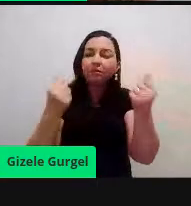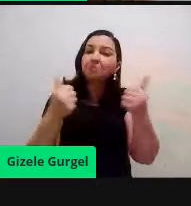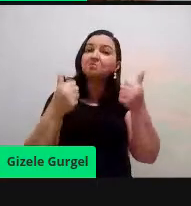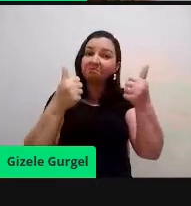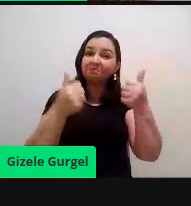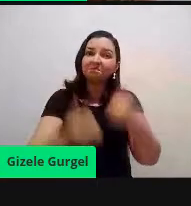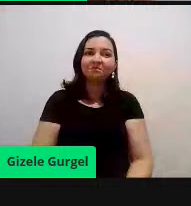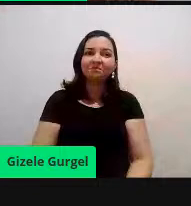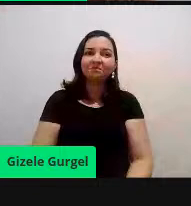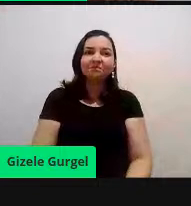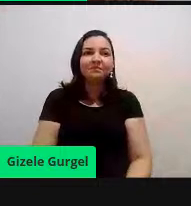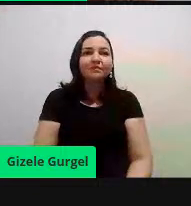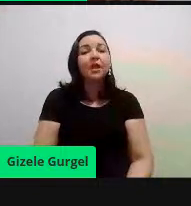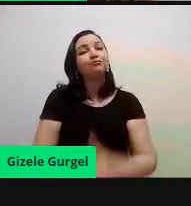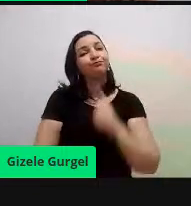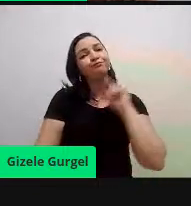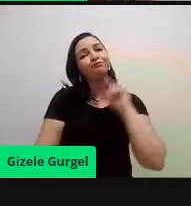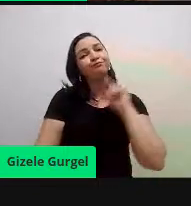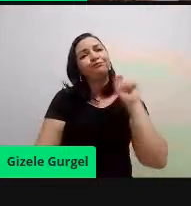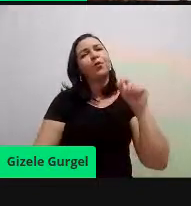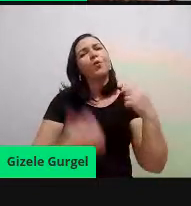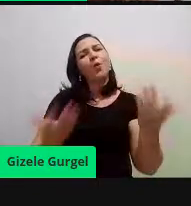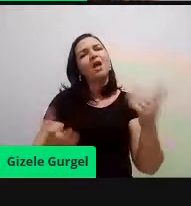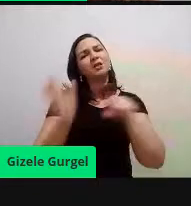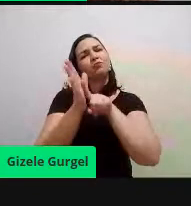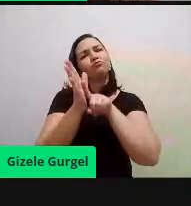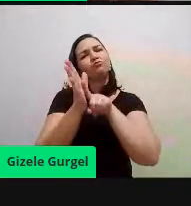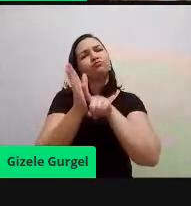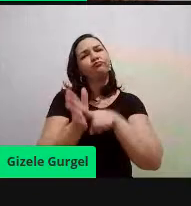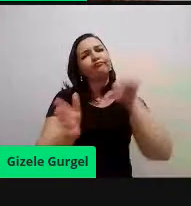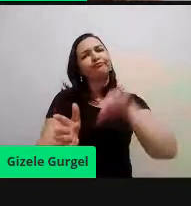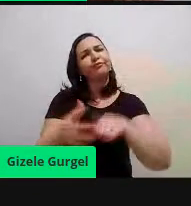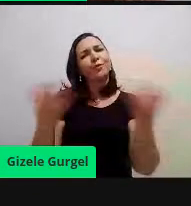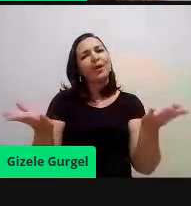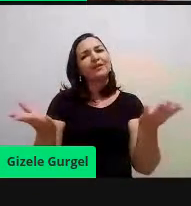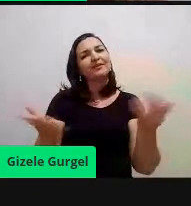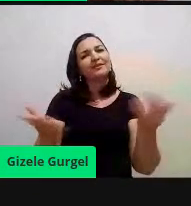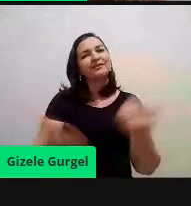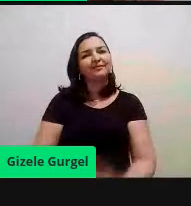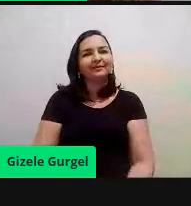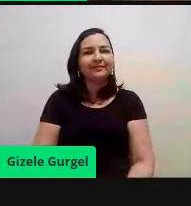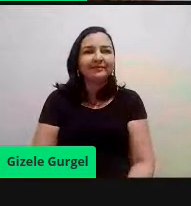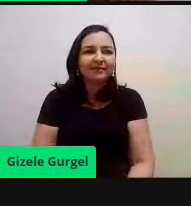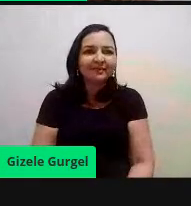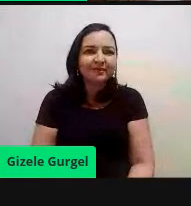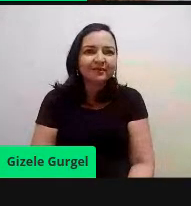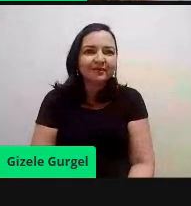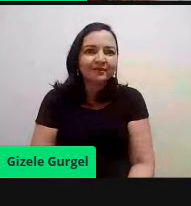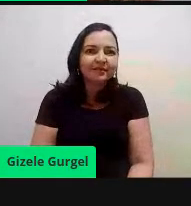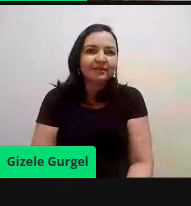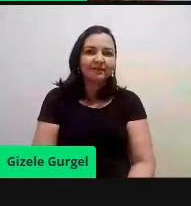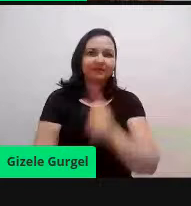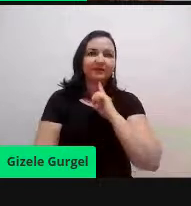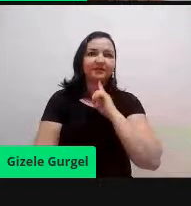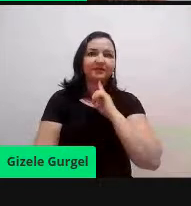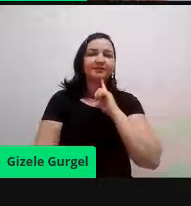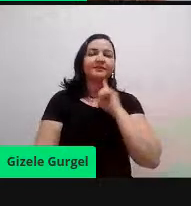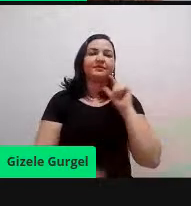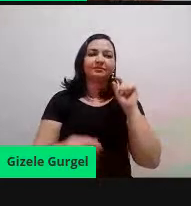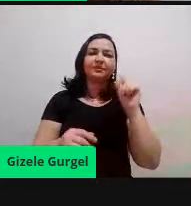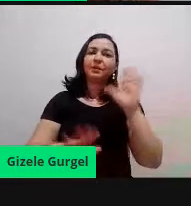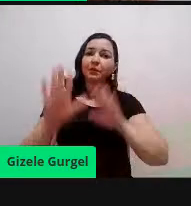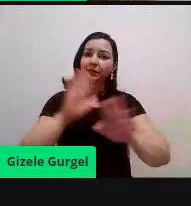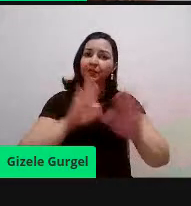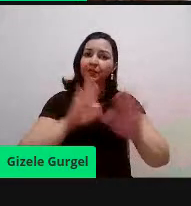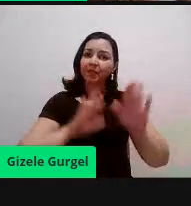os negativos, né, vamos lá, né, os negativos é que a gente tem que ter mais cuidado e tentar reverter isso, né,